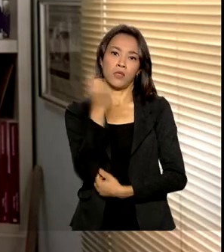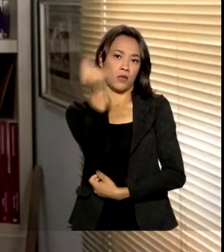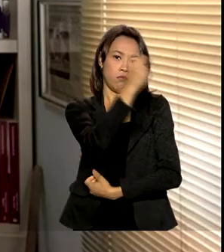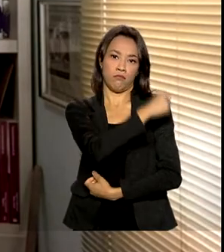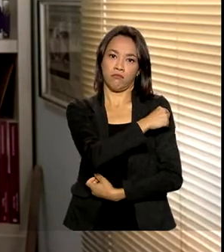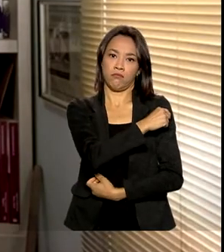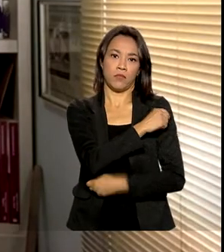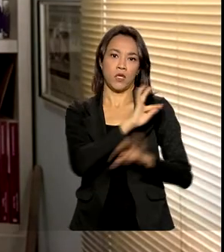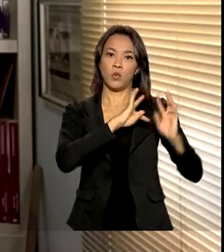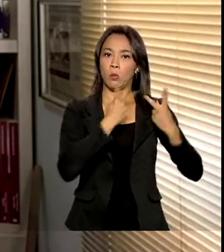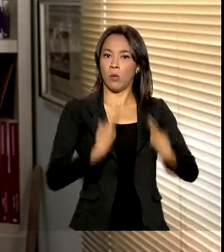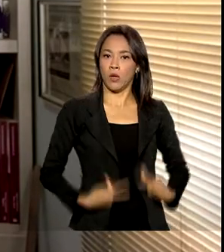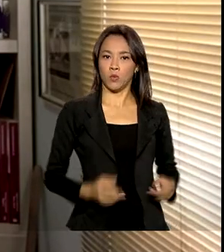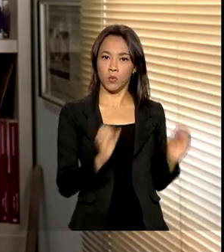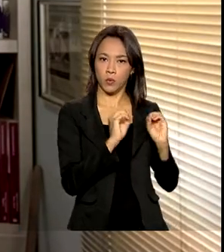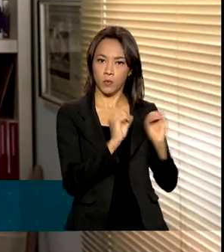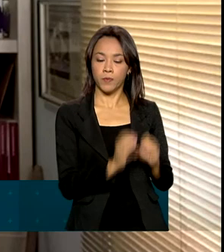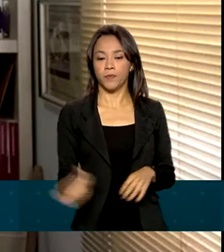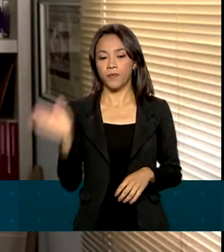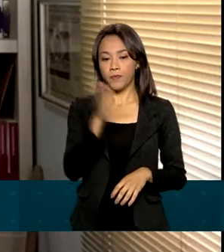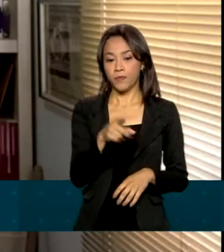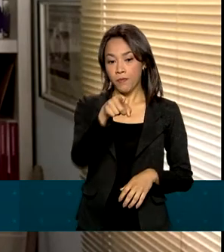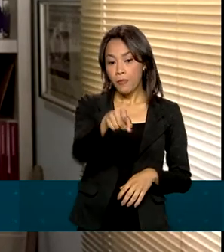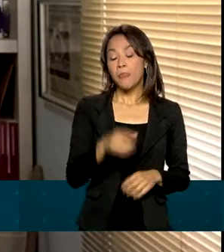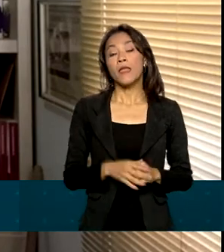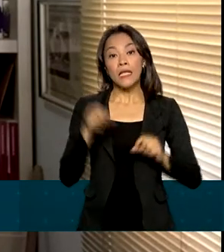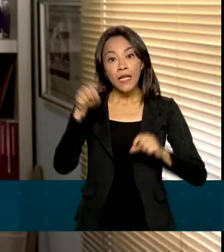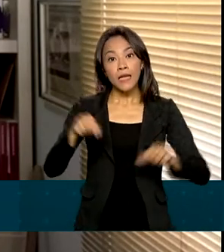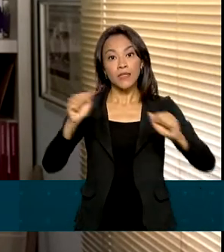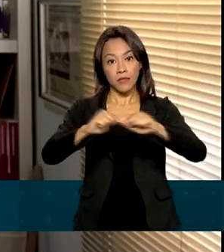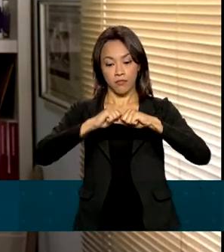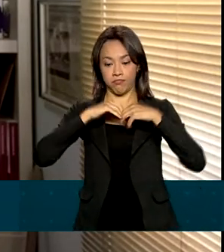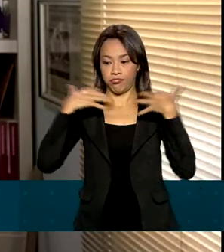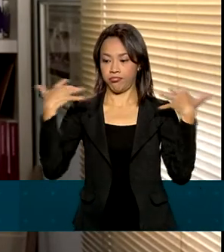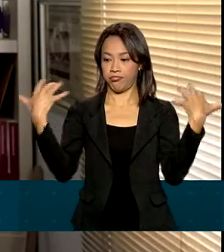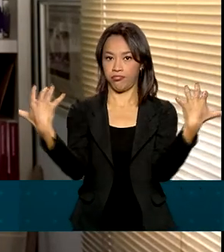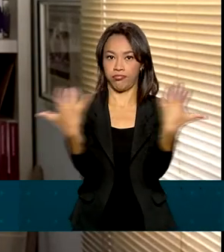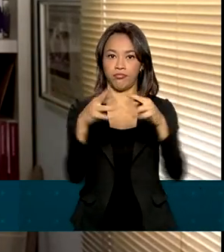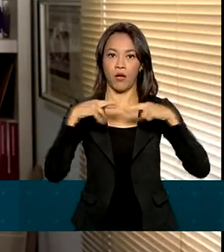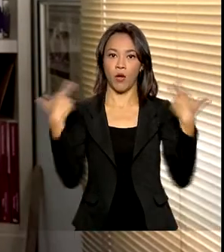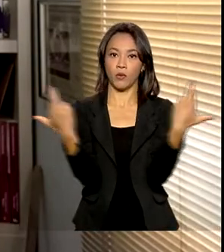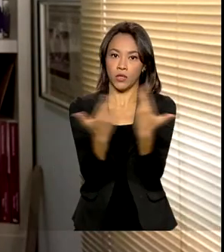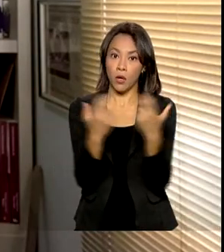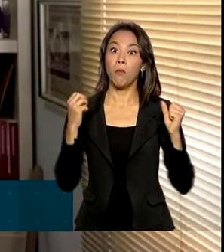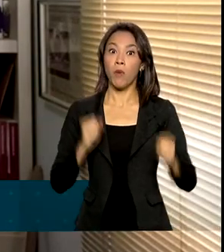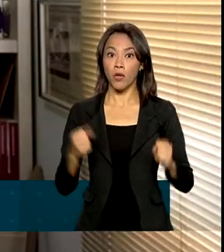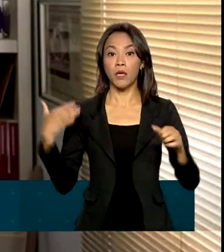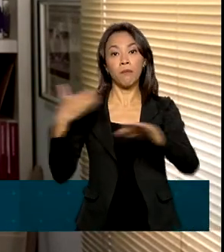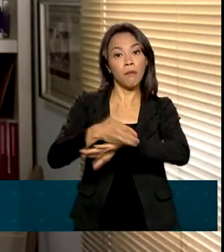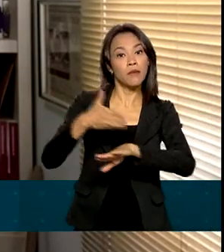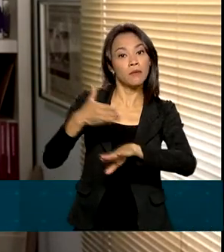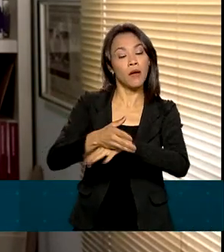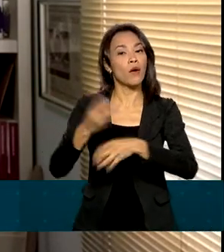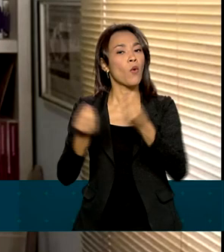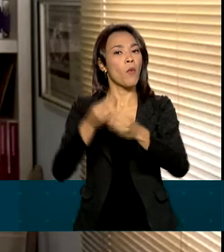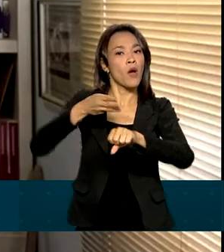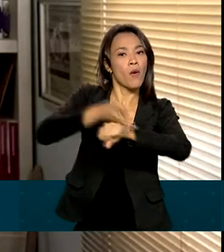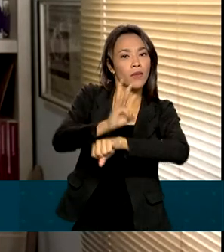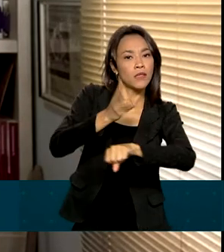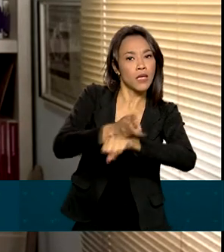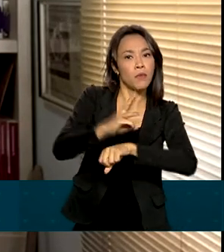Durante a audiência pública, a população pôde participar por meio do WhatsApp. Foram recebidas mais de 9 mil